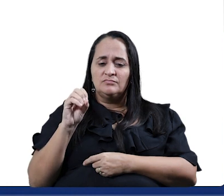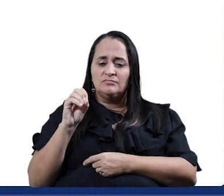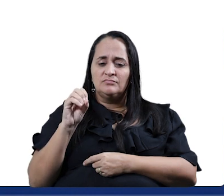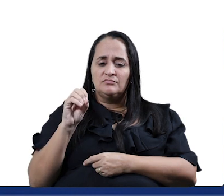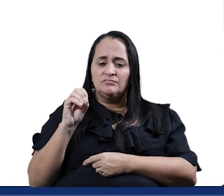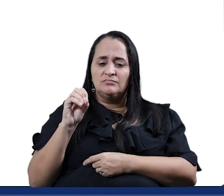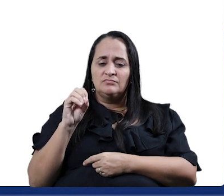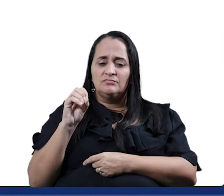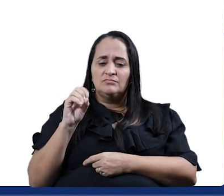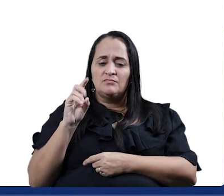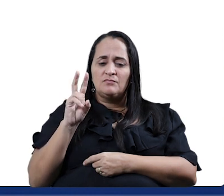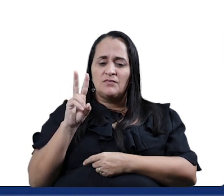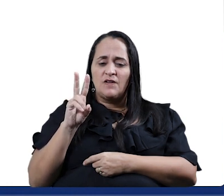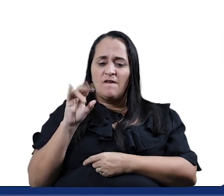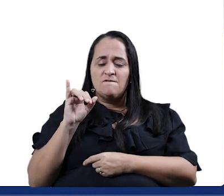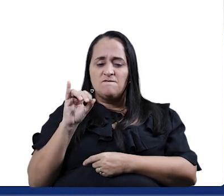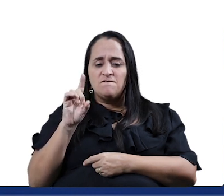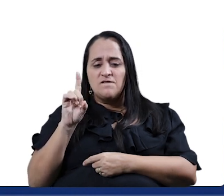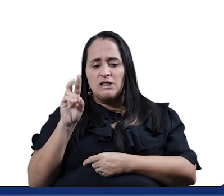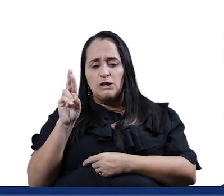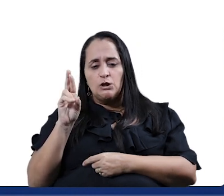Vidro. Vidro.